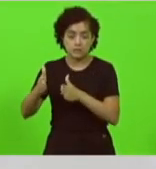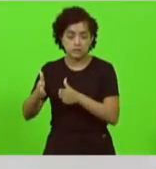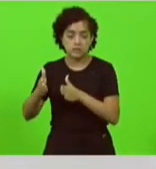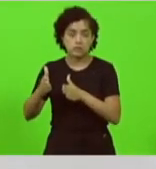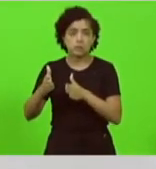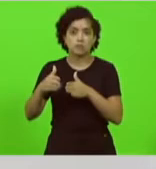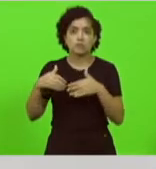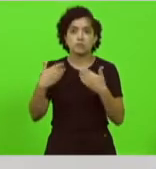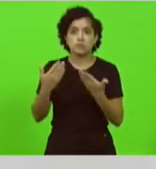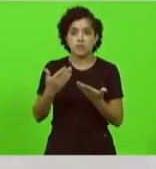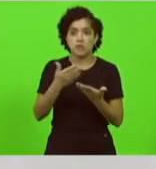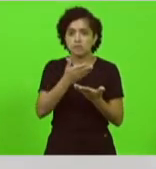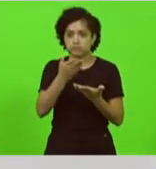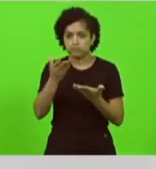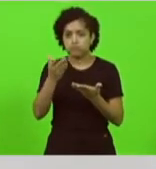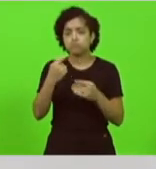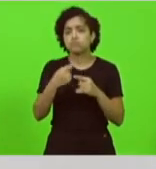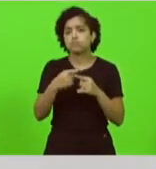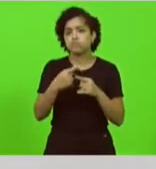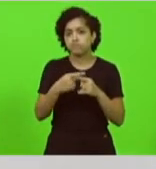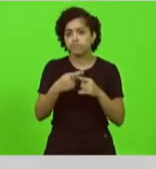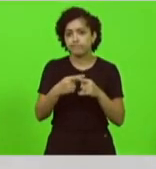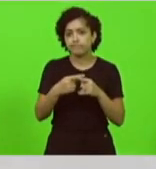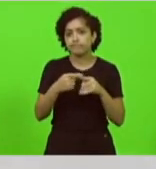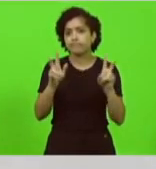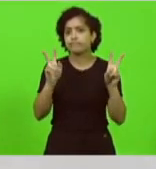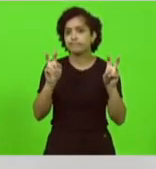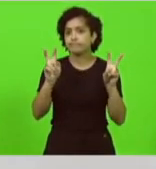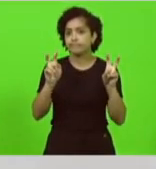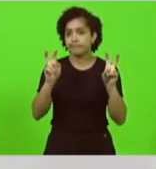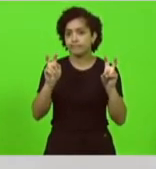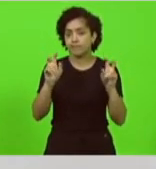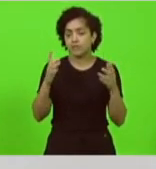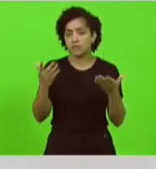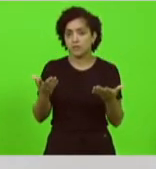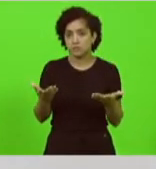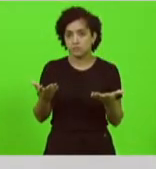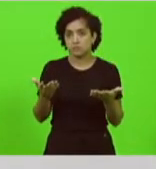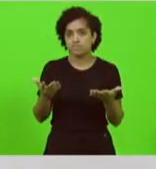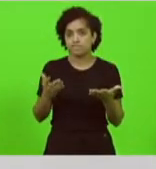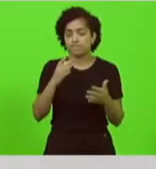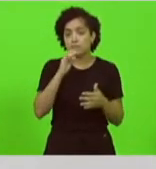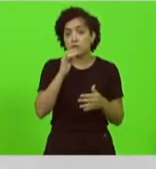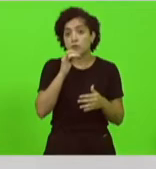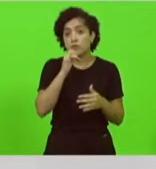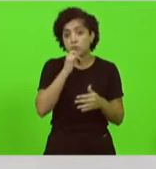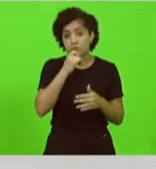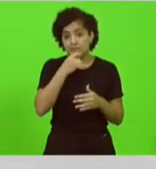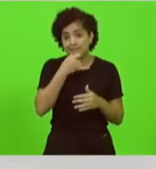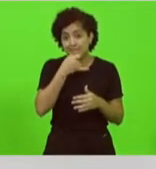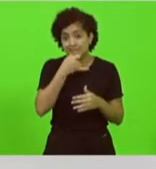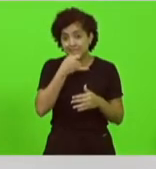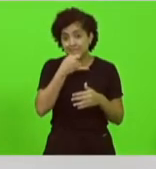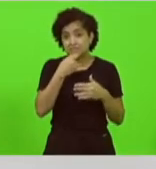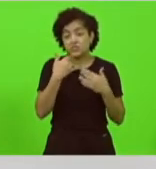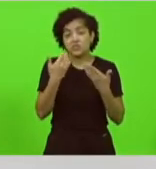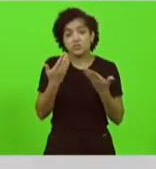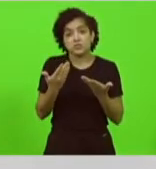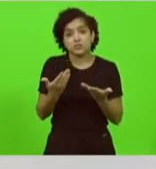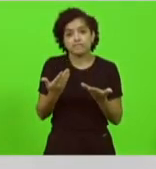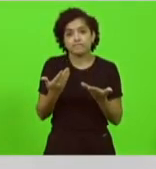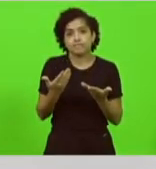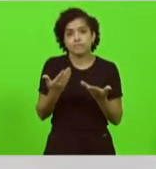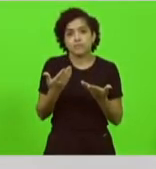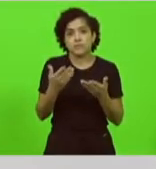senhores sabem por que que eu estou falando isso e a fala que eu estou fazendo eu lamento que esse plenário não esteja cheio